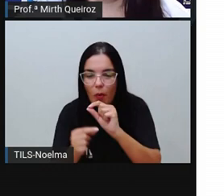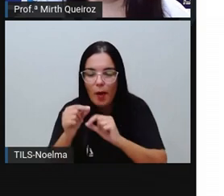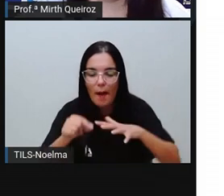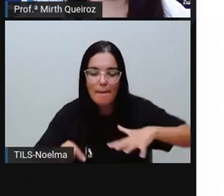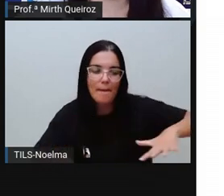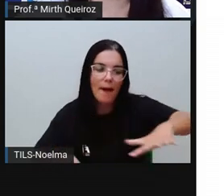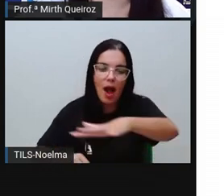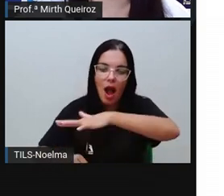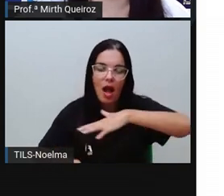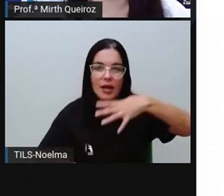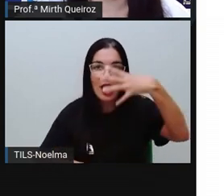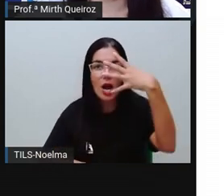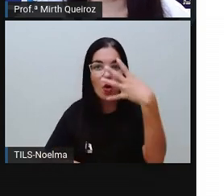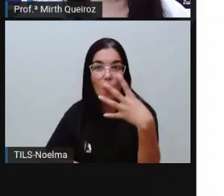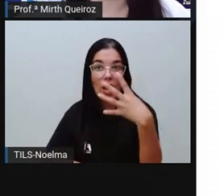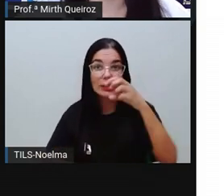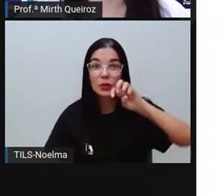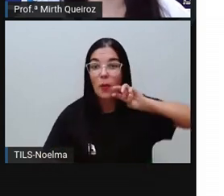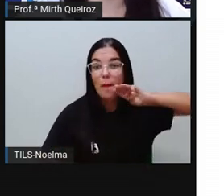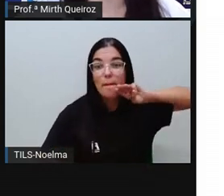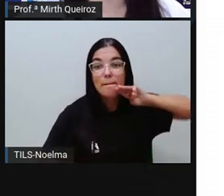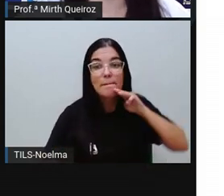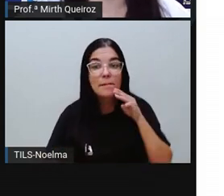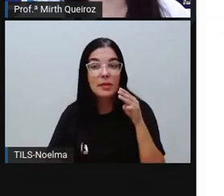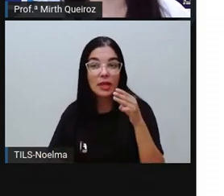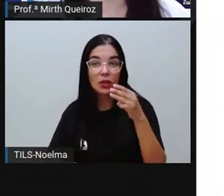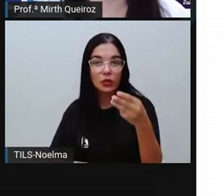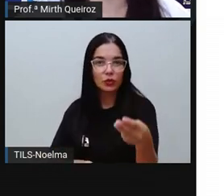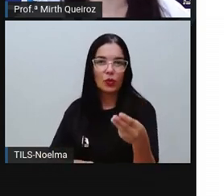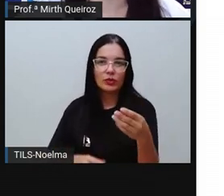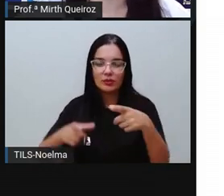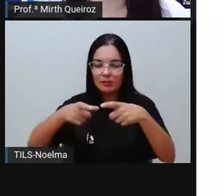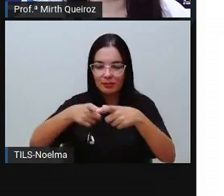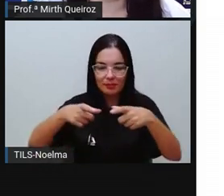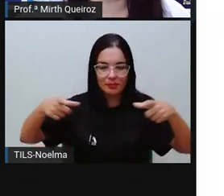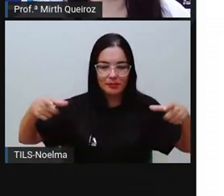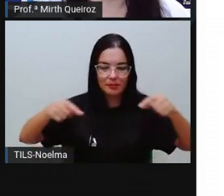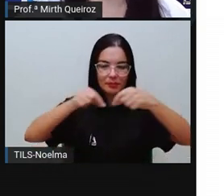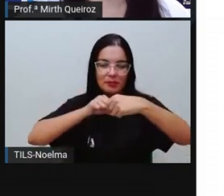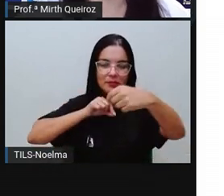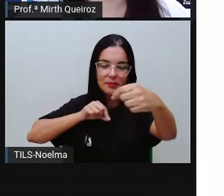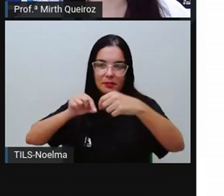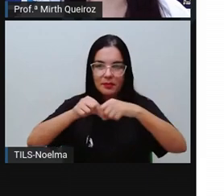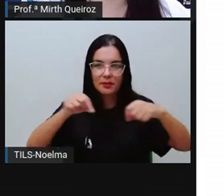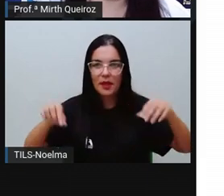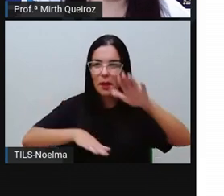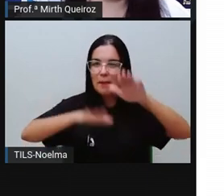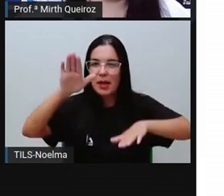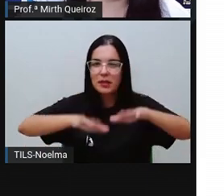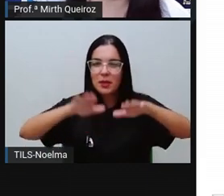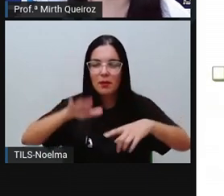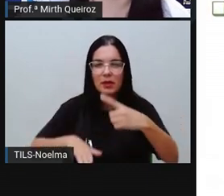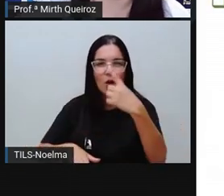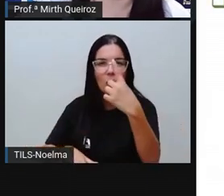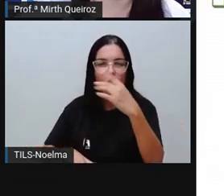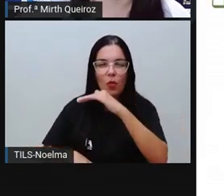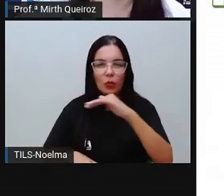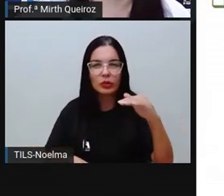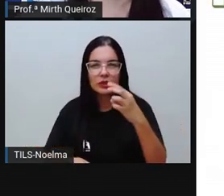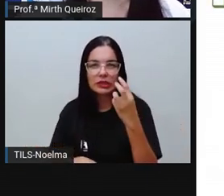4 milhões de quilômetros quadrados, cerca de um terço da área total do país.